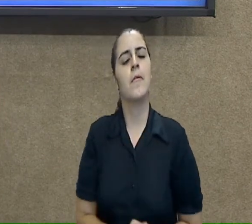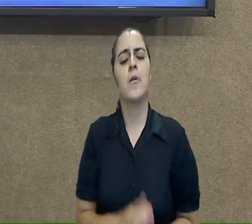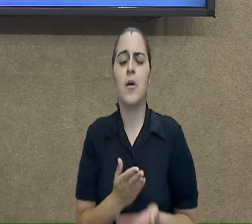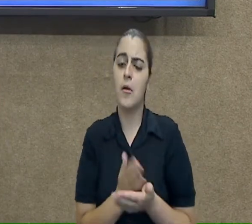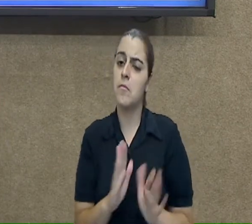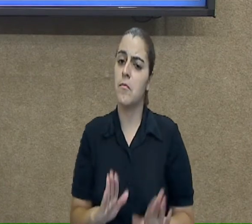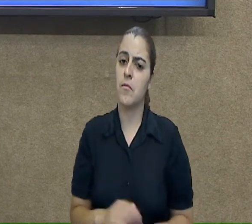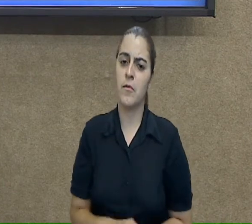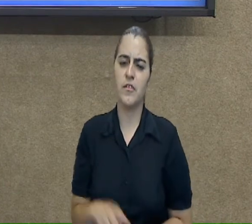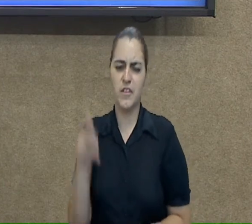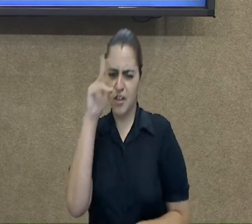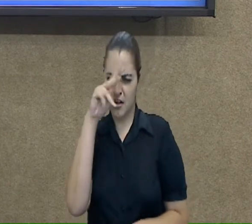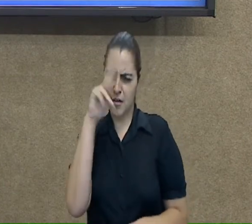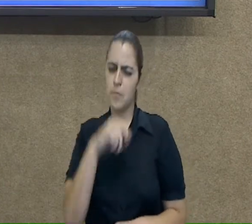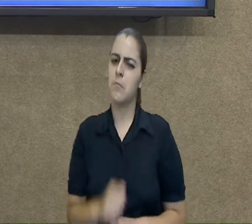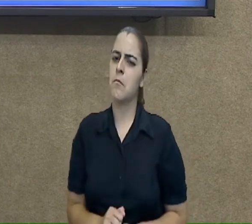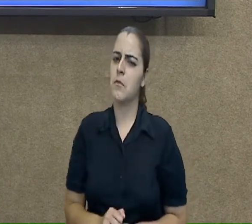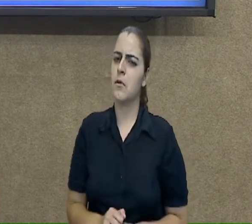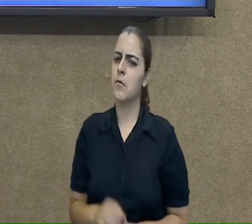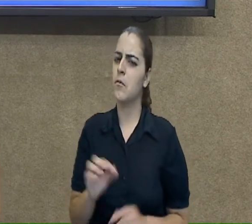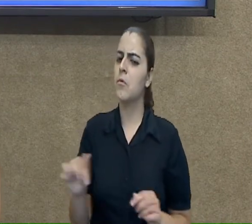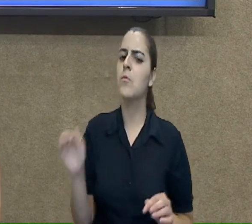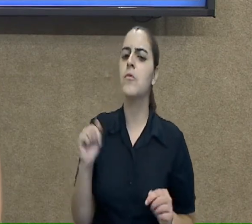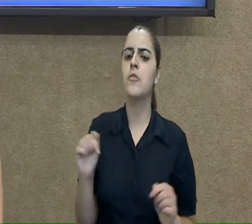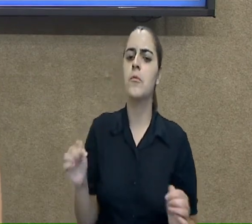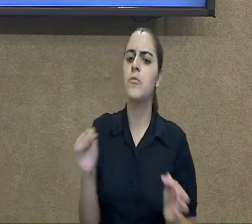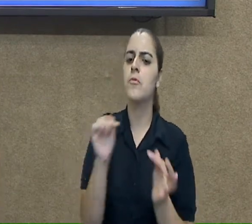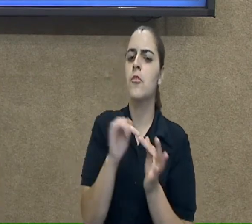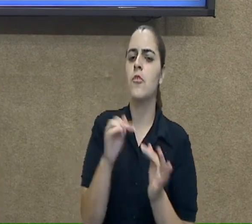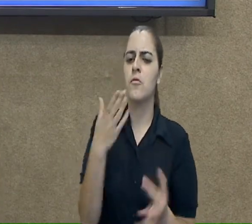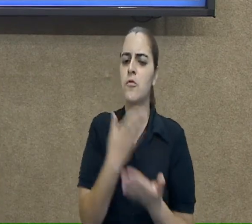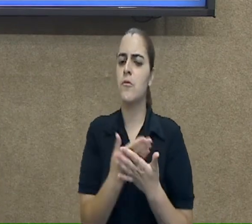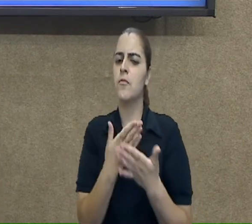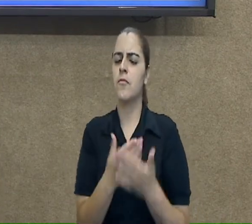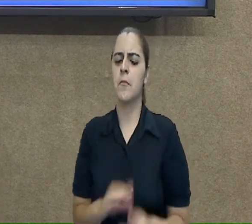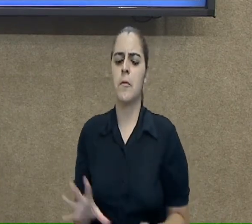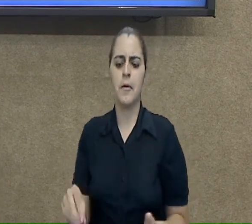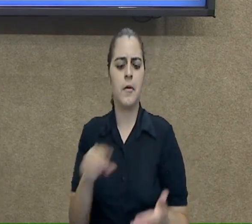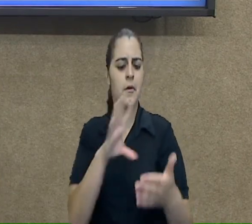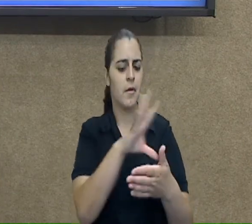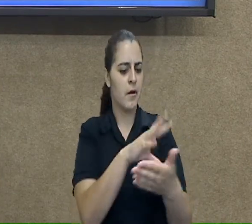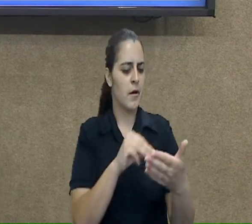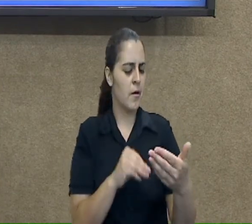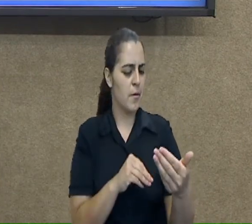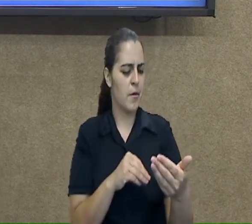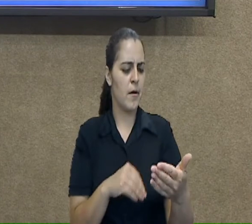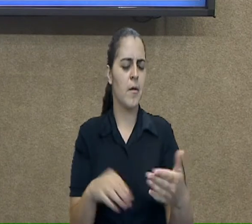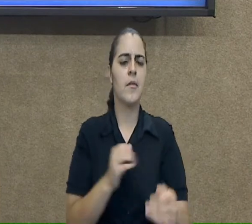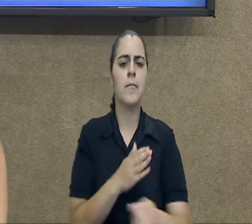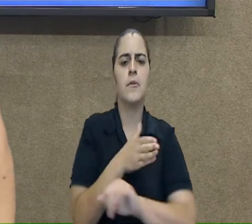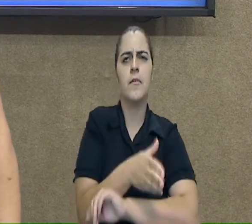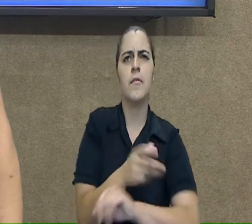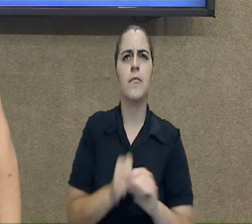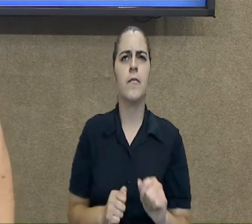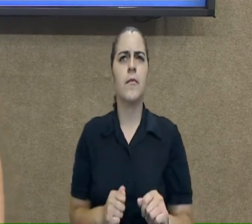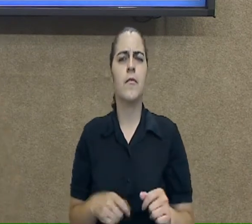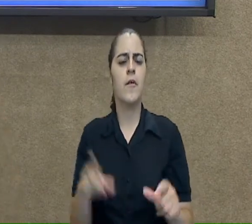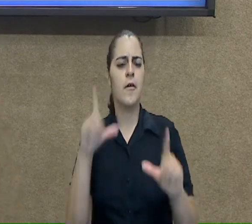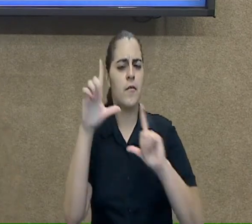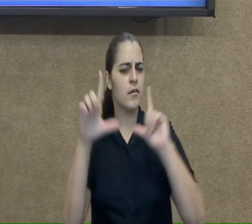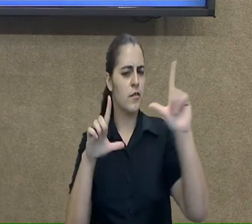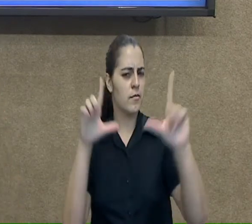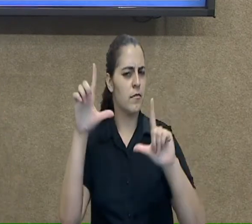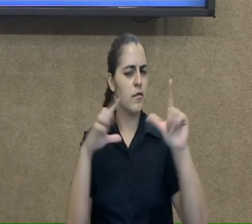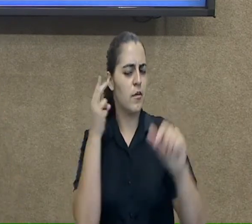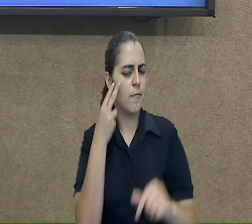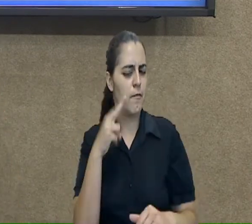aqui. Você lembra do seu compromisso de estudante? Pegar a tarefa na plataforma, assistir a